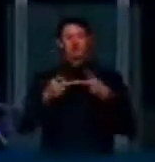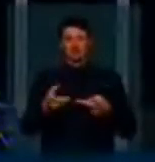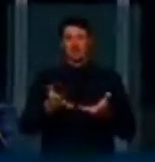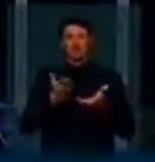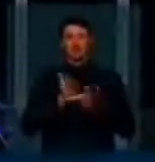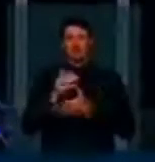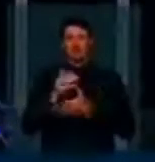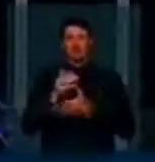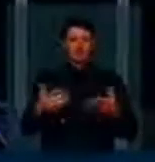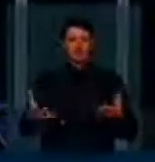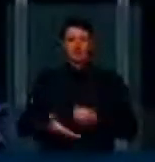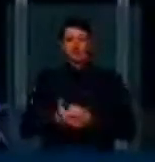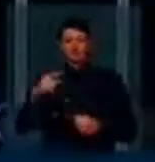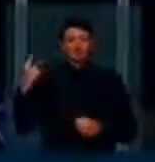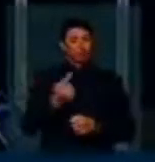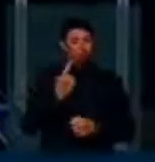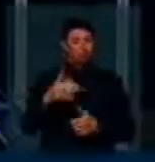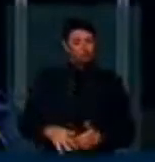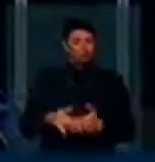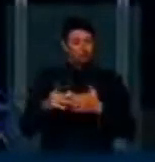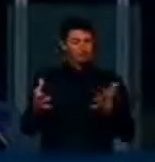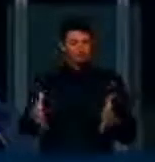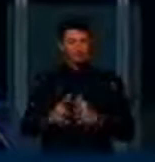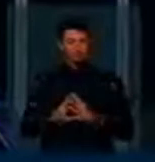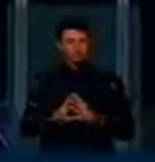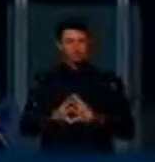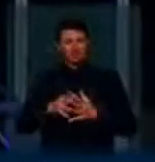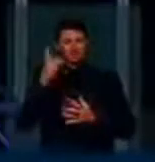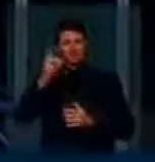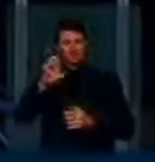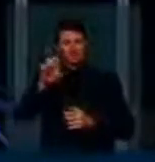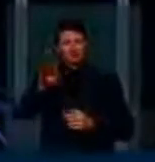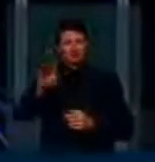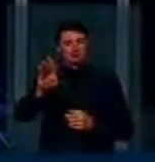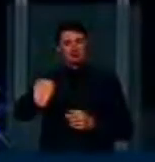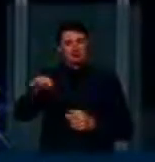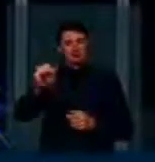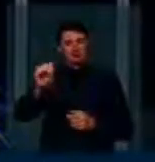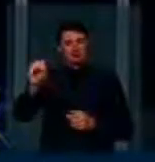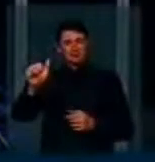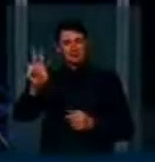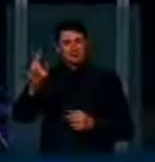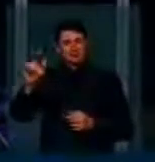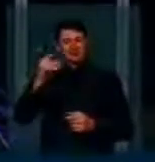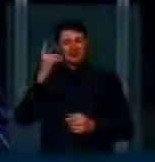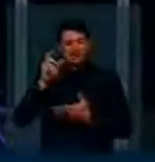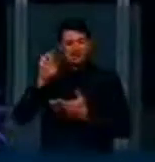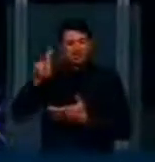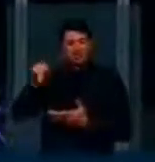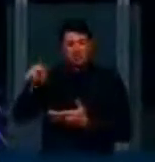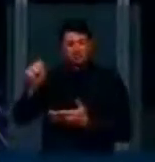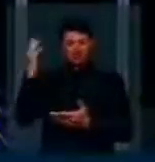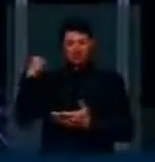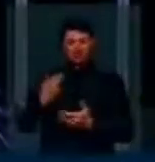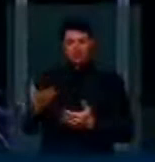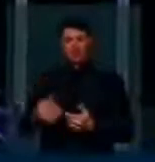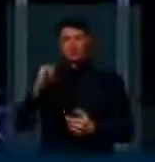votado e o apoio de todos os líderes, deputado Antônio Embaçaí, também vejo lá ao fundo, a deputada Erundina esteve aqui mais cedo, a